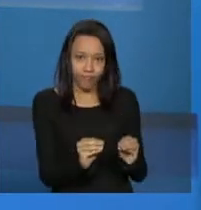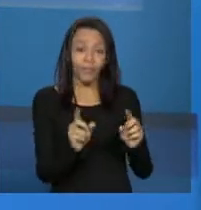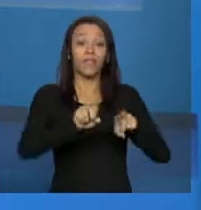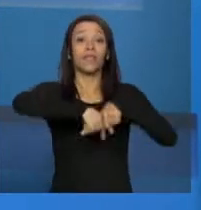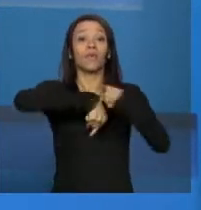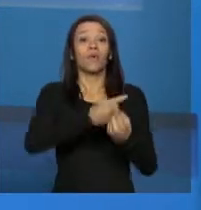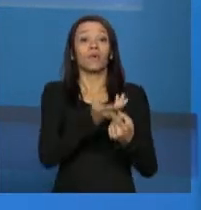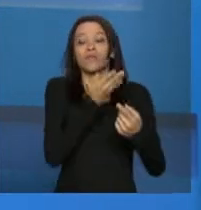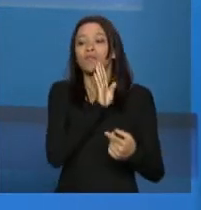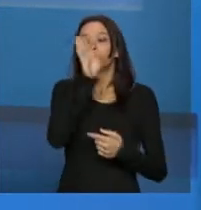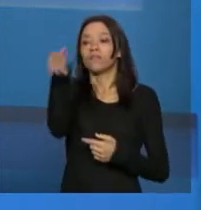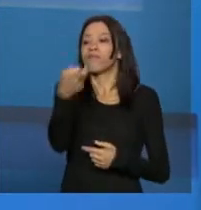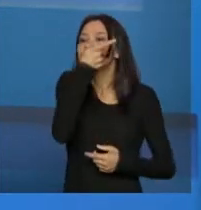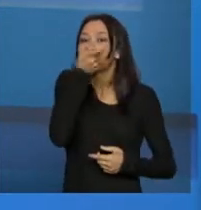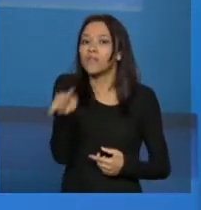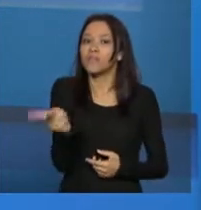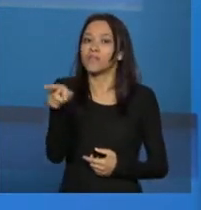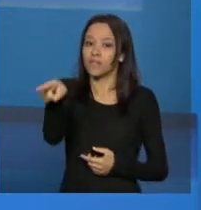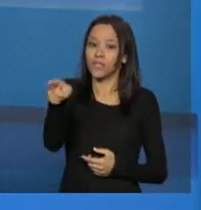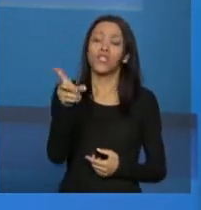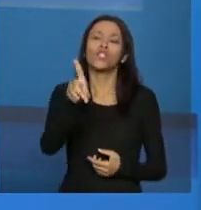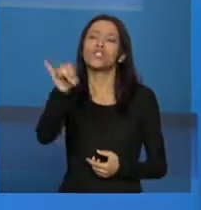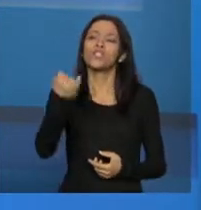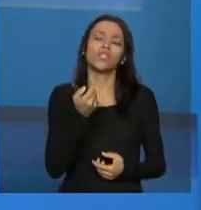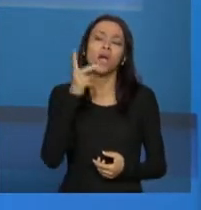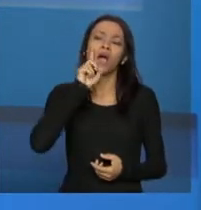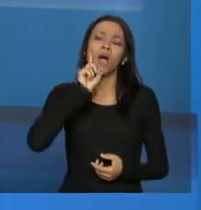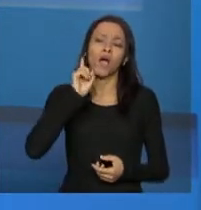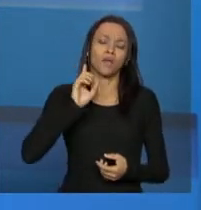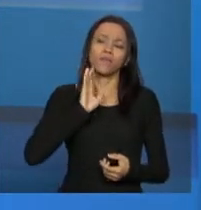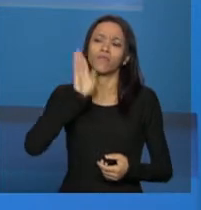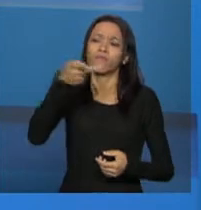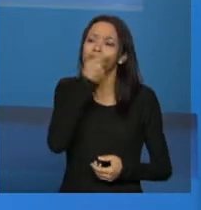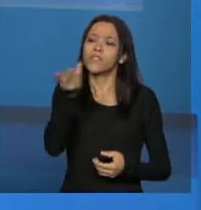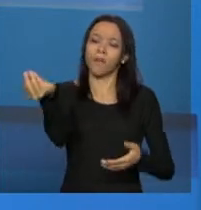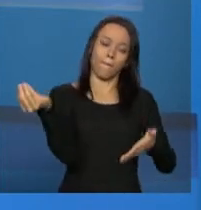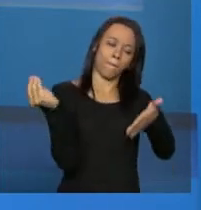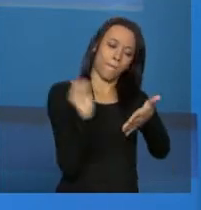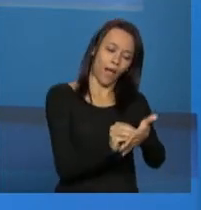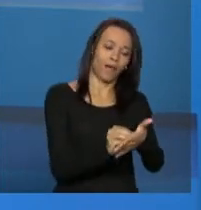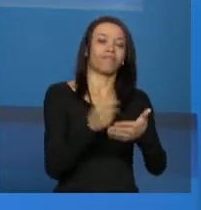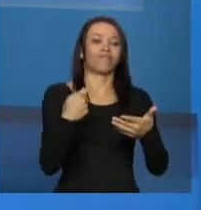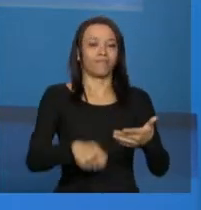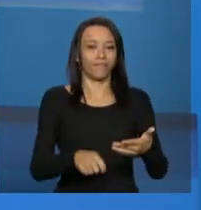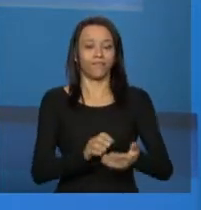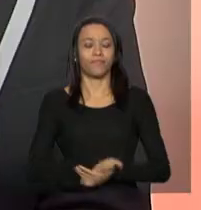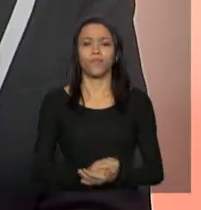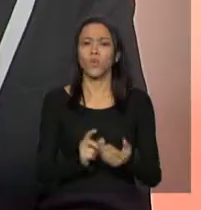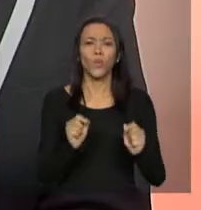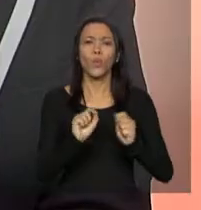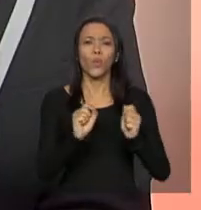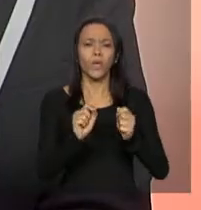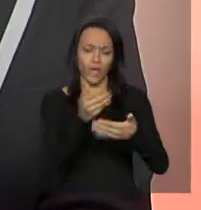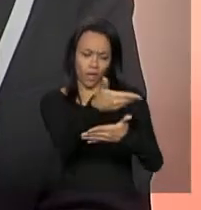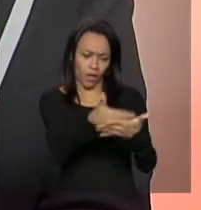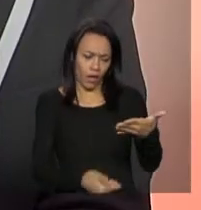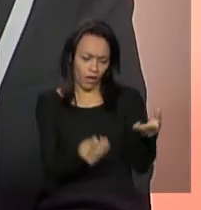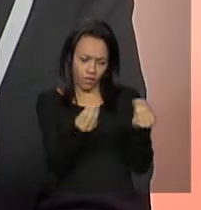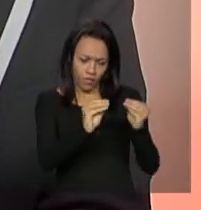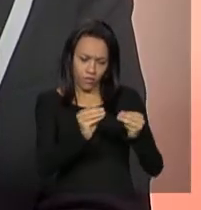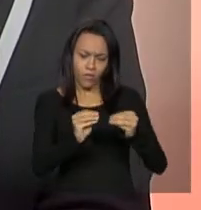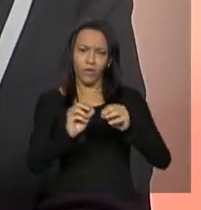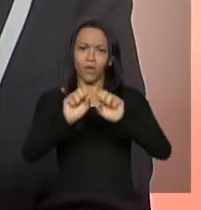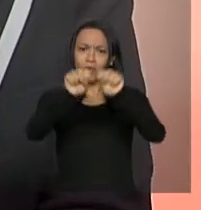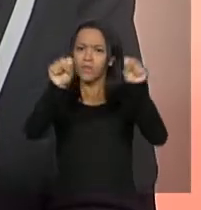visita, inserir esse agendamento, o parecer de visita e finalizar o cadastro. Bom, o que é considerado um cadastro eletronicamente válido para